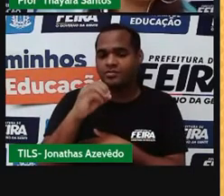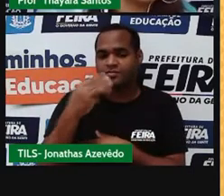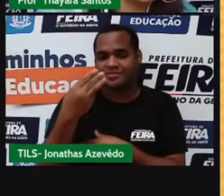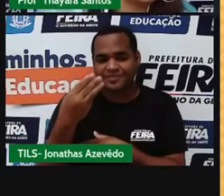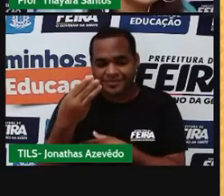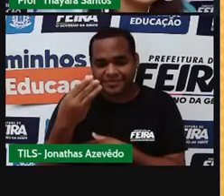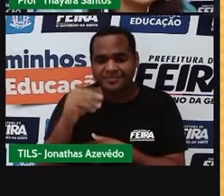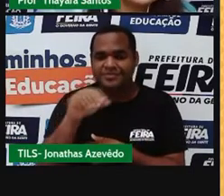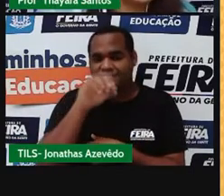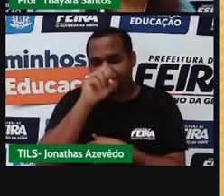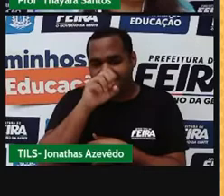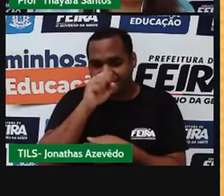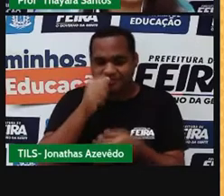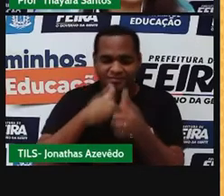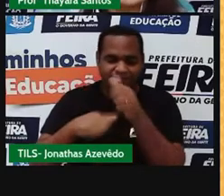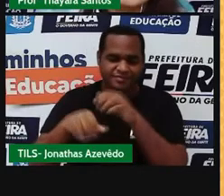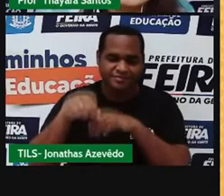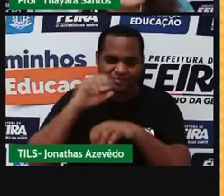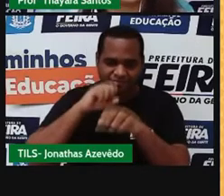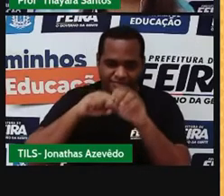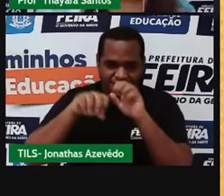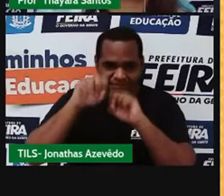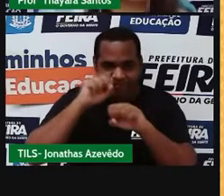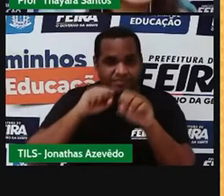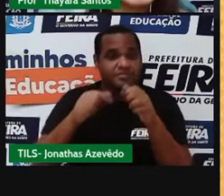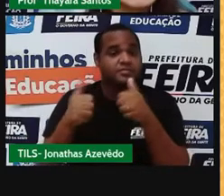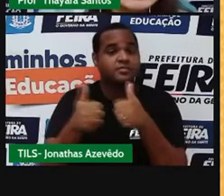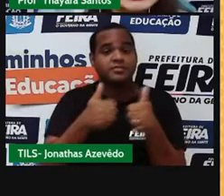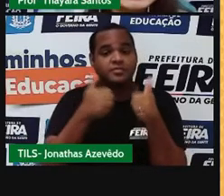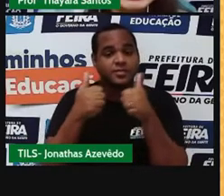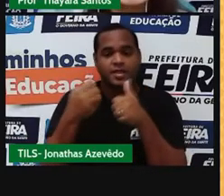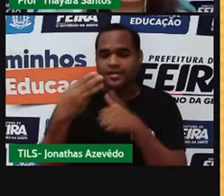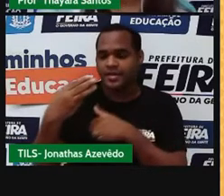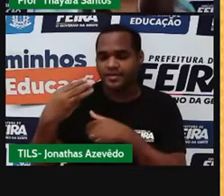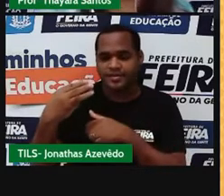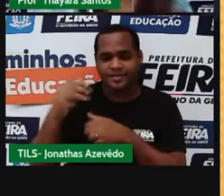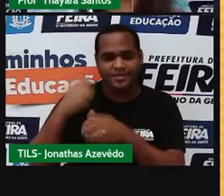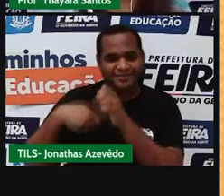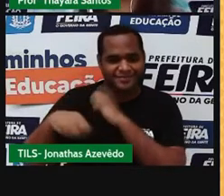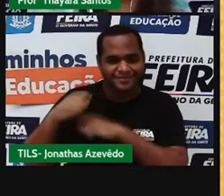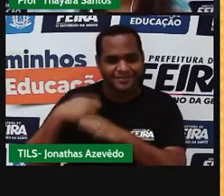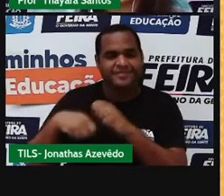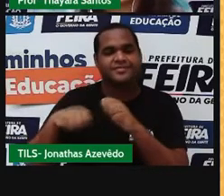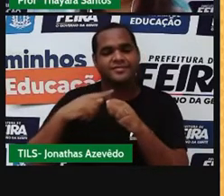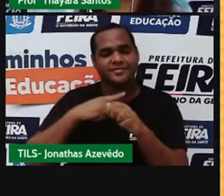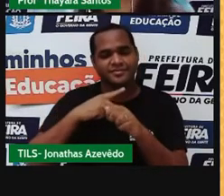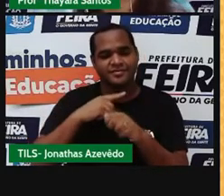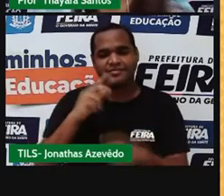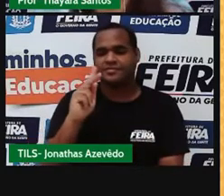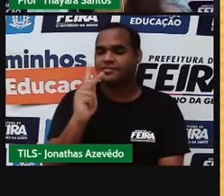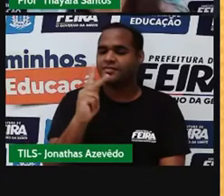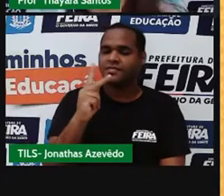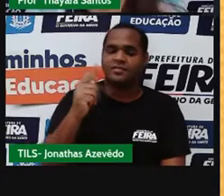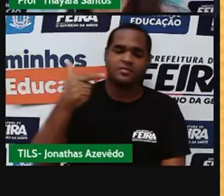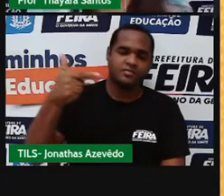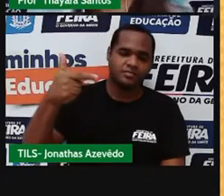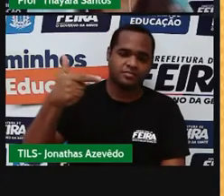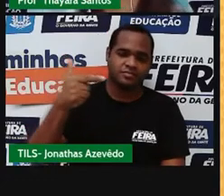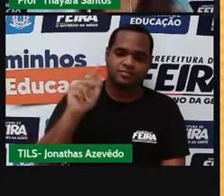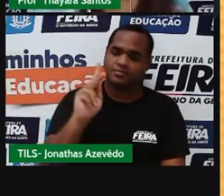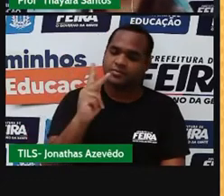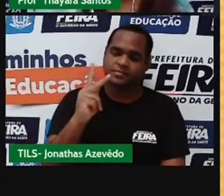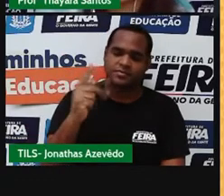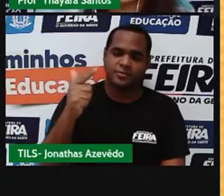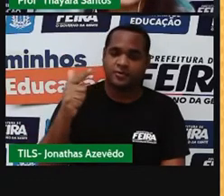formando essa substância. Tem três átomos de oxigênio. E o gás hidrogênio também só tem